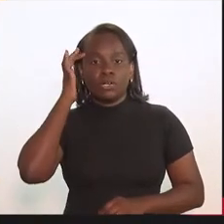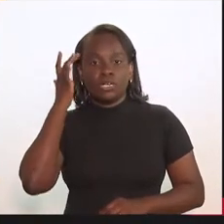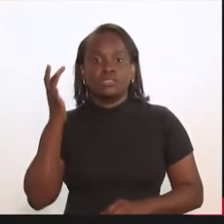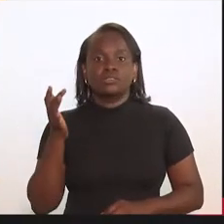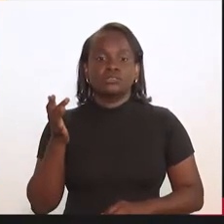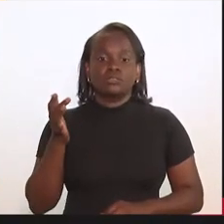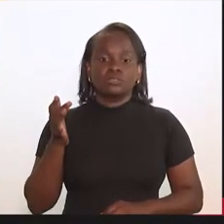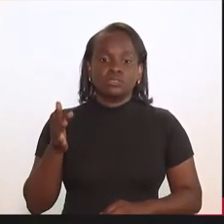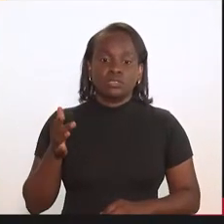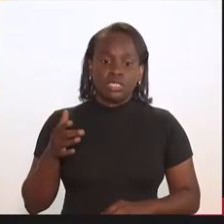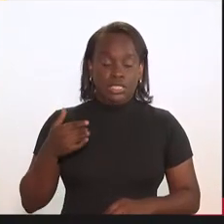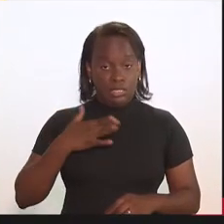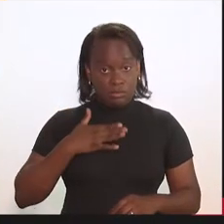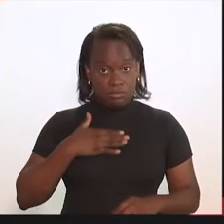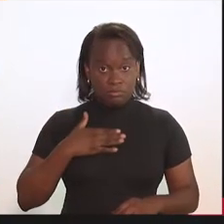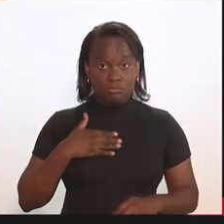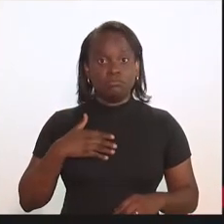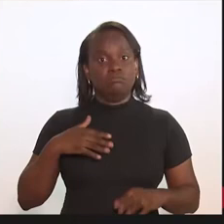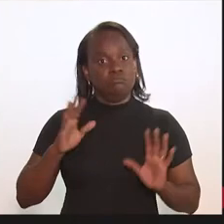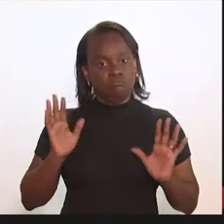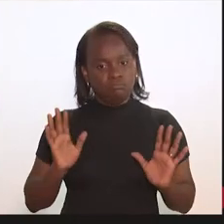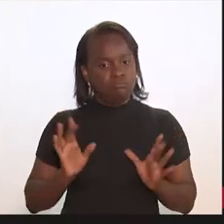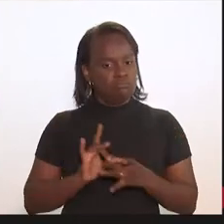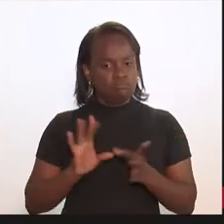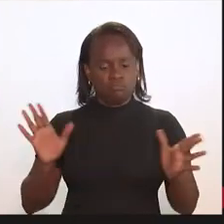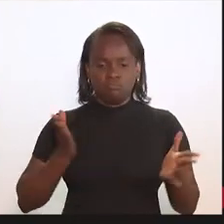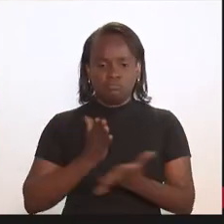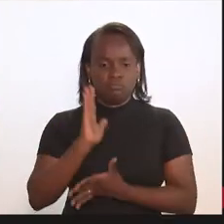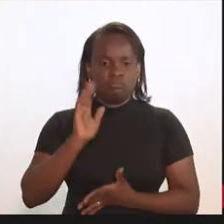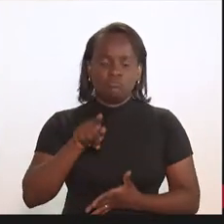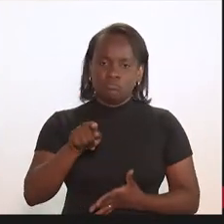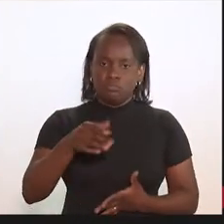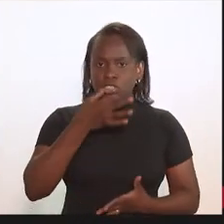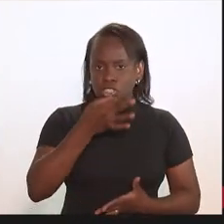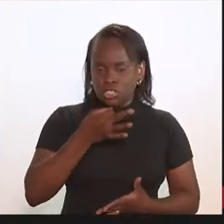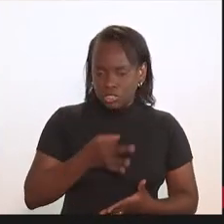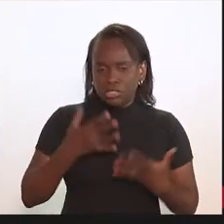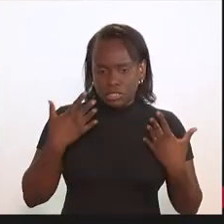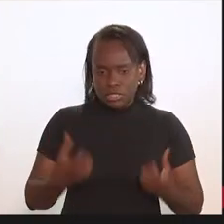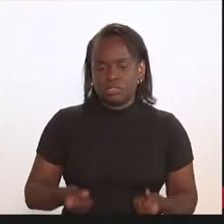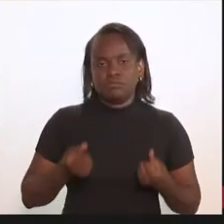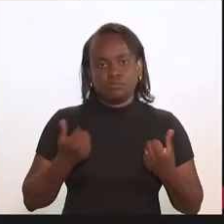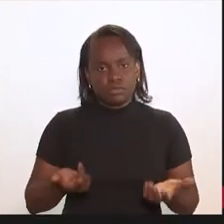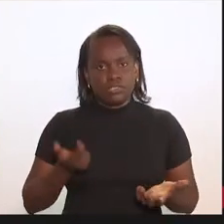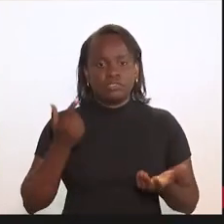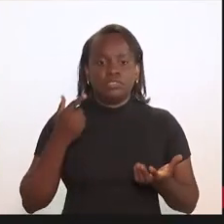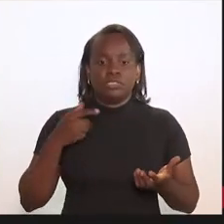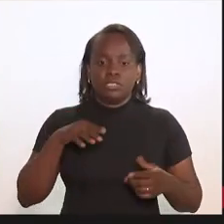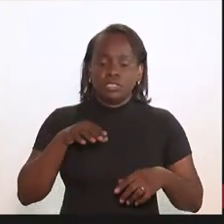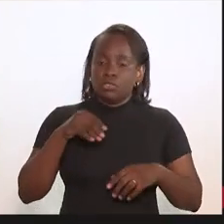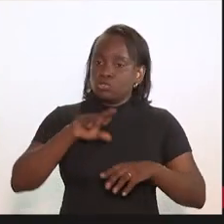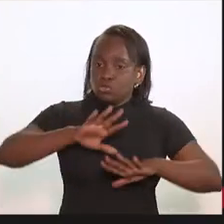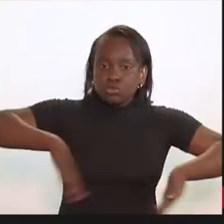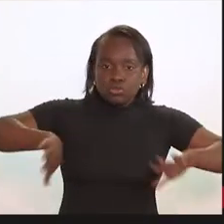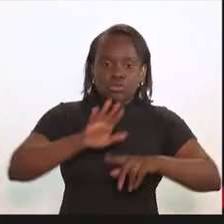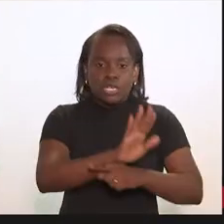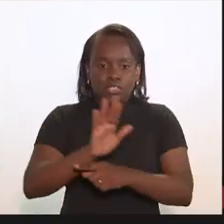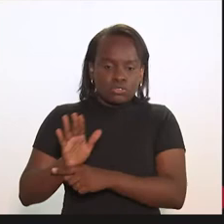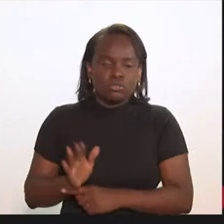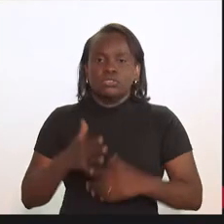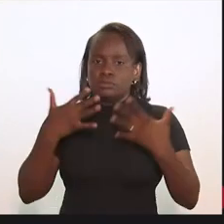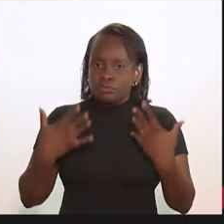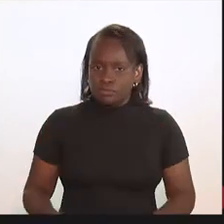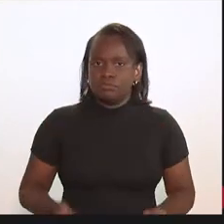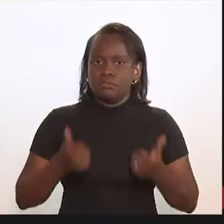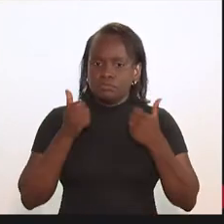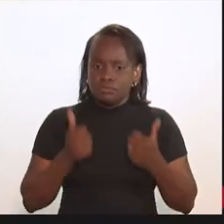acho que, da minha parte, está aprovadíssima aí a sua sugestão. Toda contribuição é bem-vinda